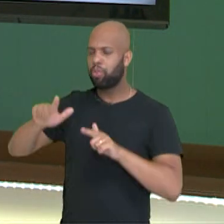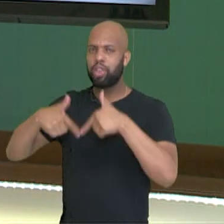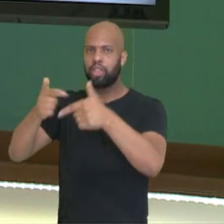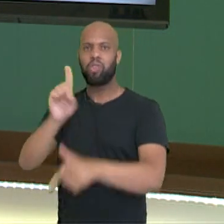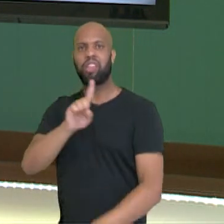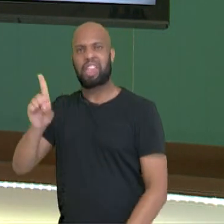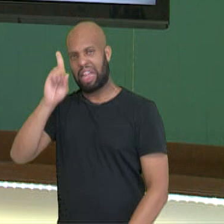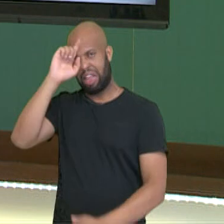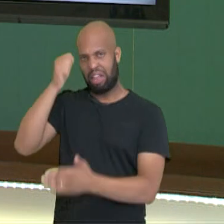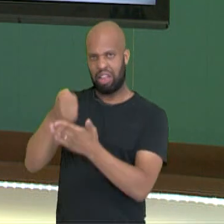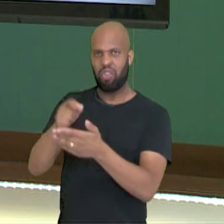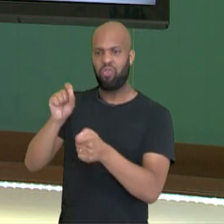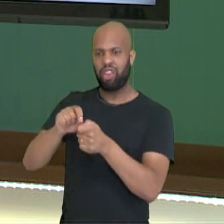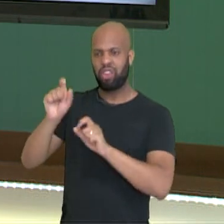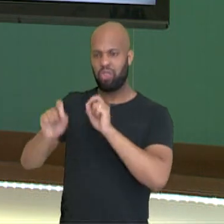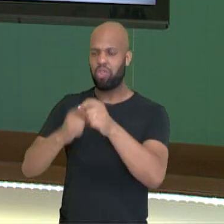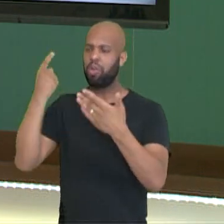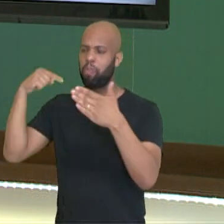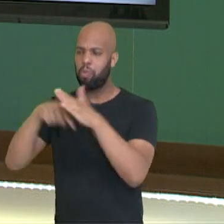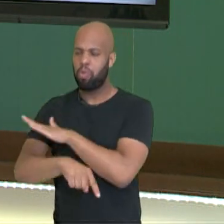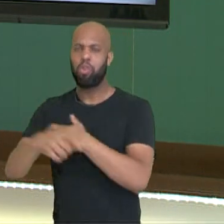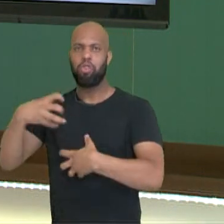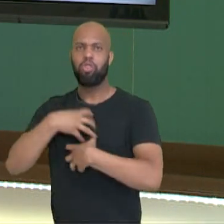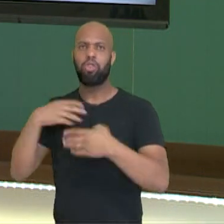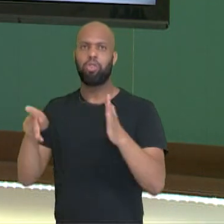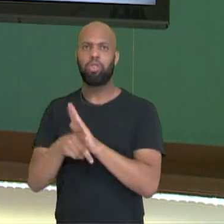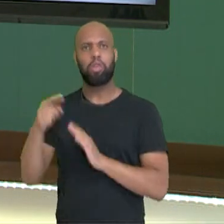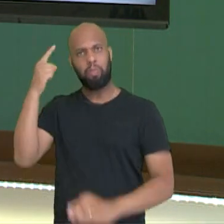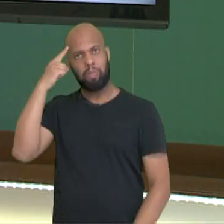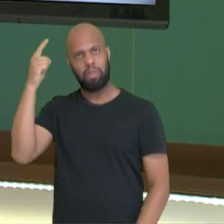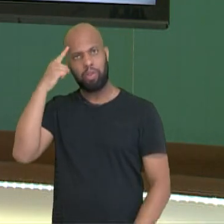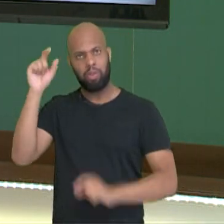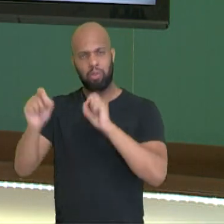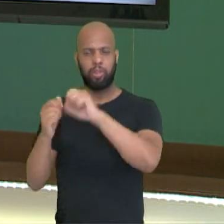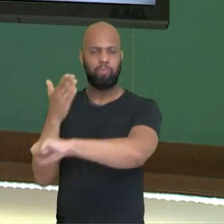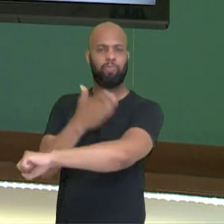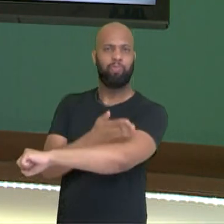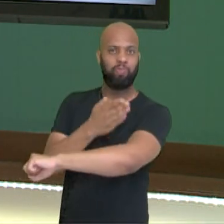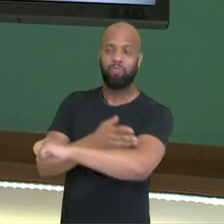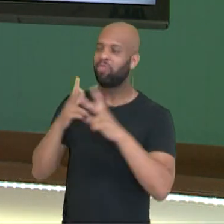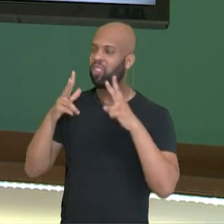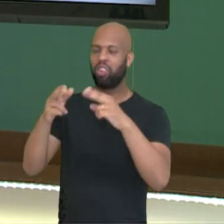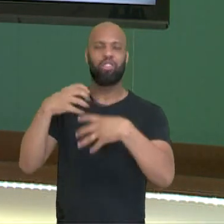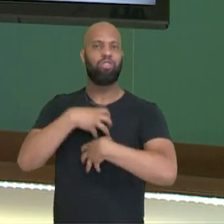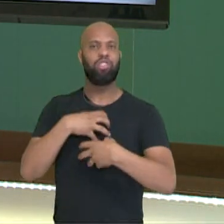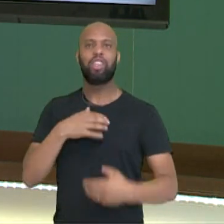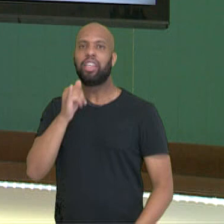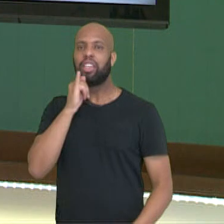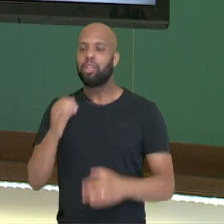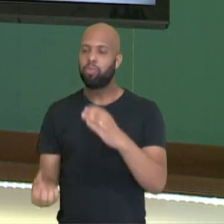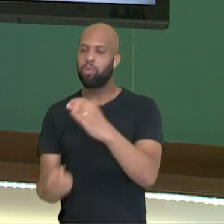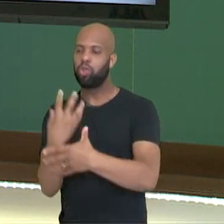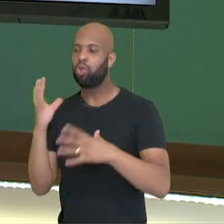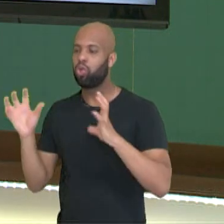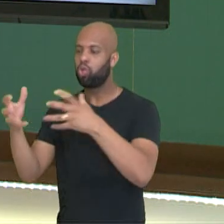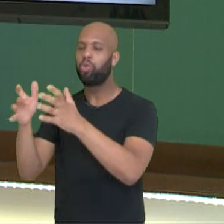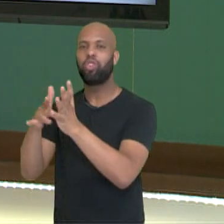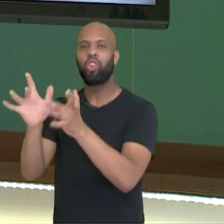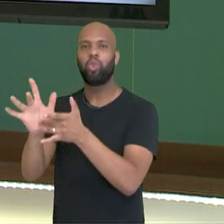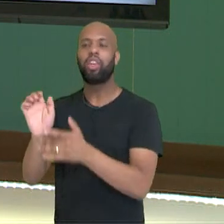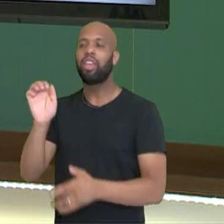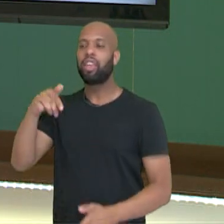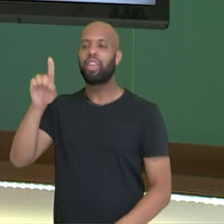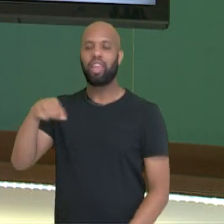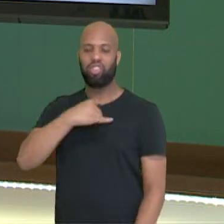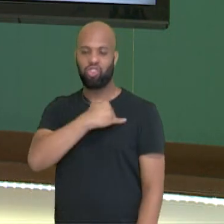decidiram intensificar pensamentos mais medievais, com a criação na companhia de Jesus, os jesuítas,